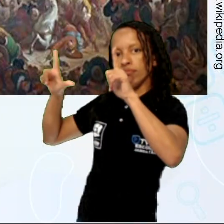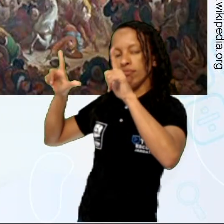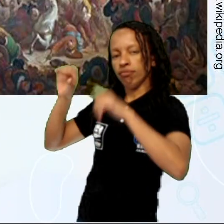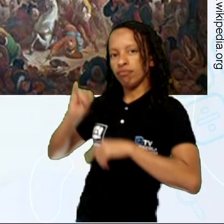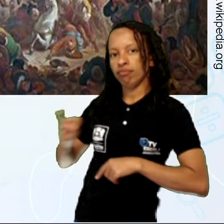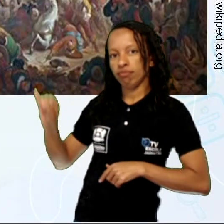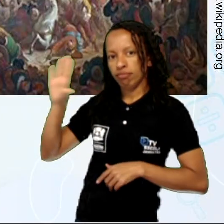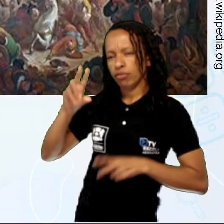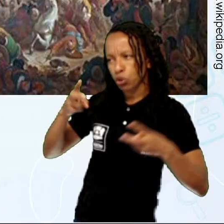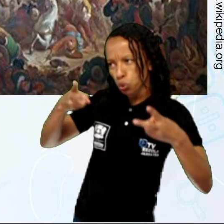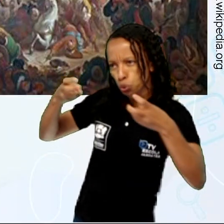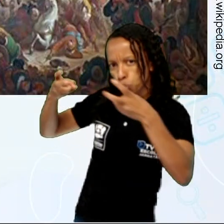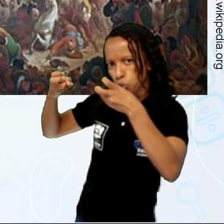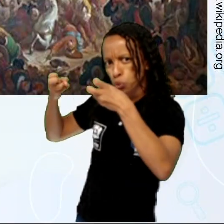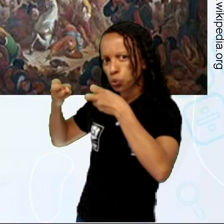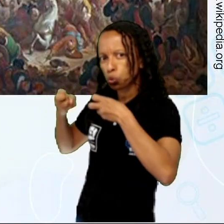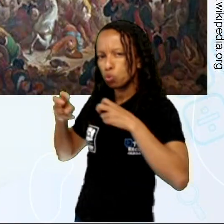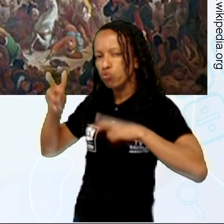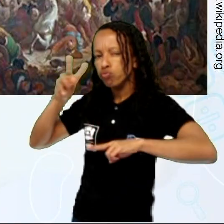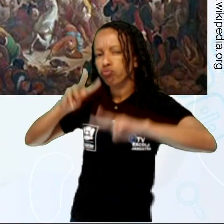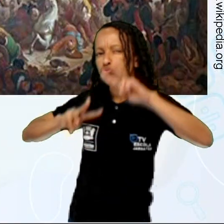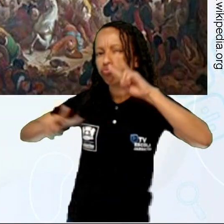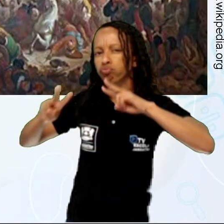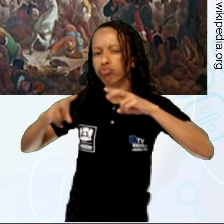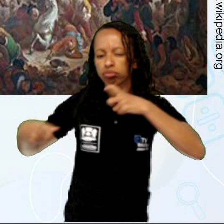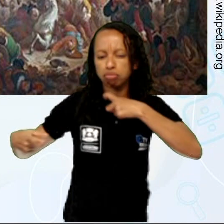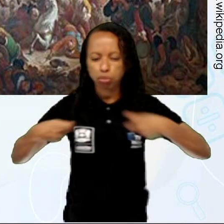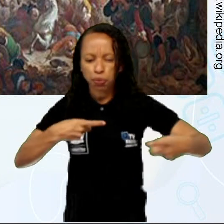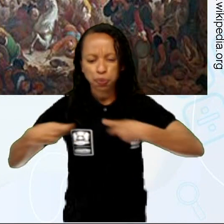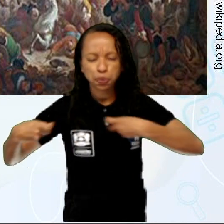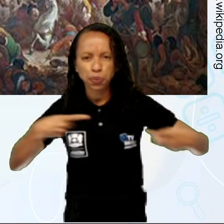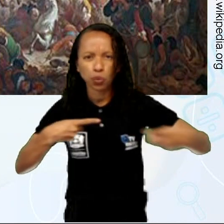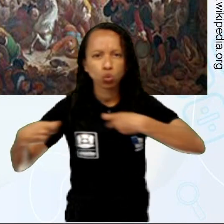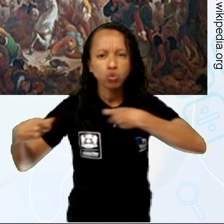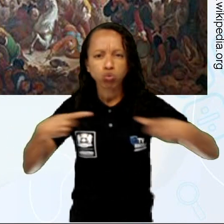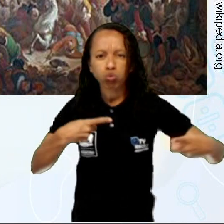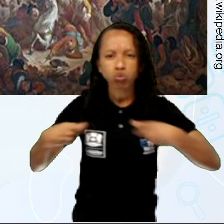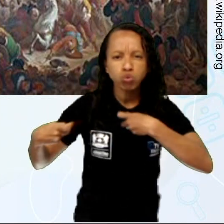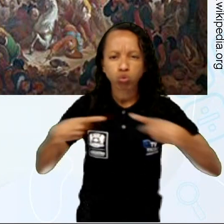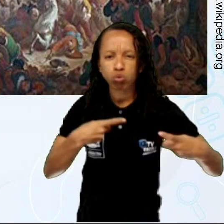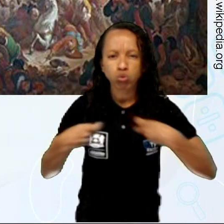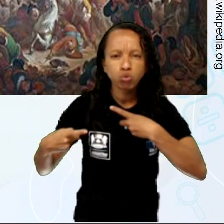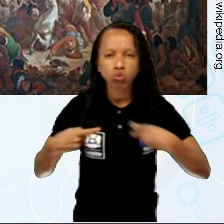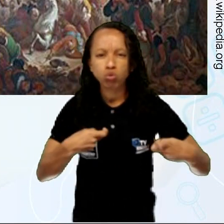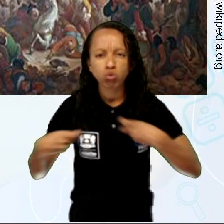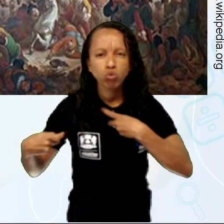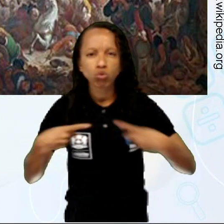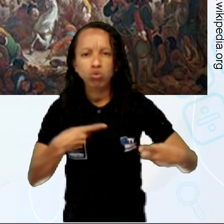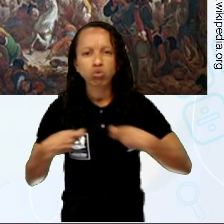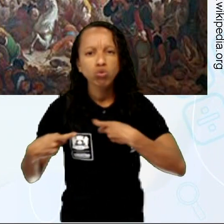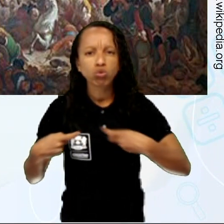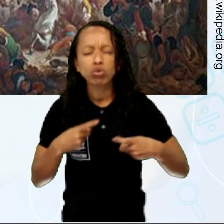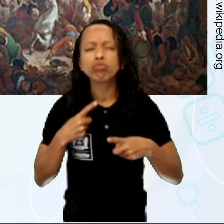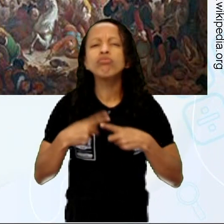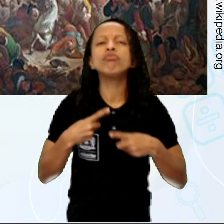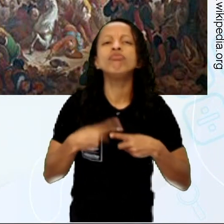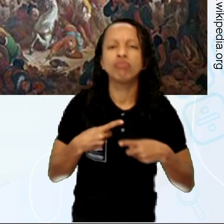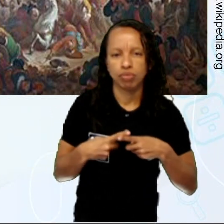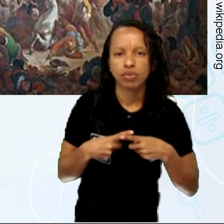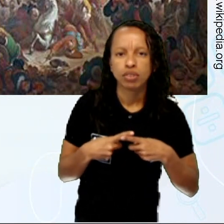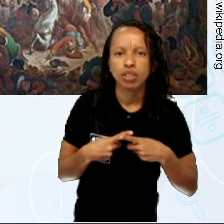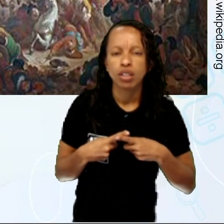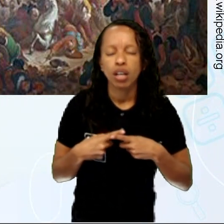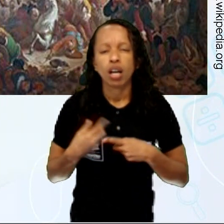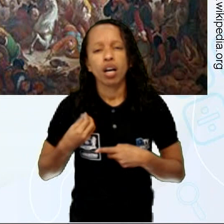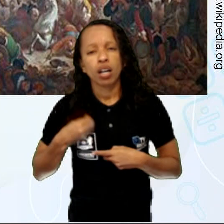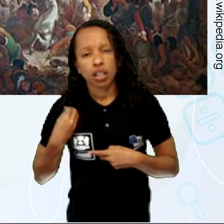analisar essa imagem. Essa imagem está tendo uma batalha aí, né? Uma guerra, pessoas brigando e tudo mais, né? Por quê? Existiu,